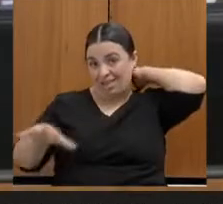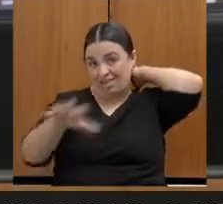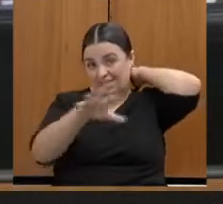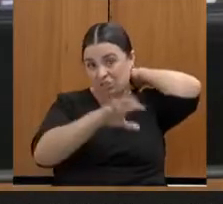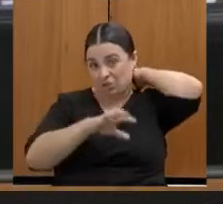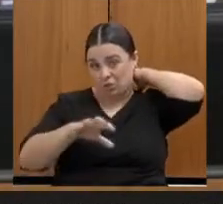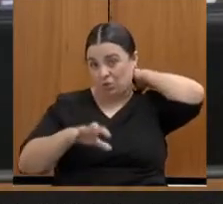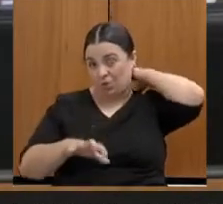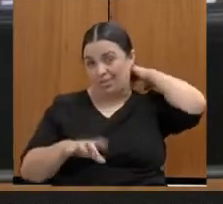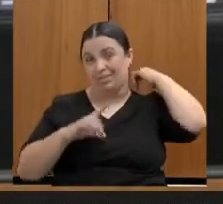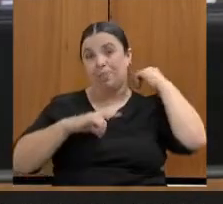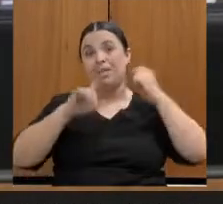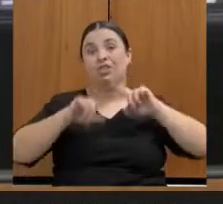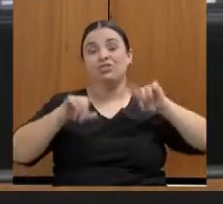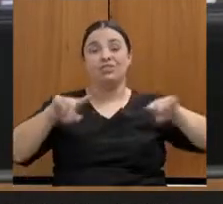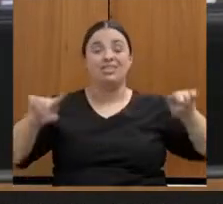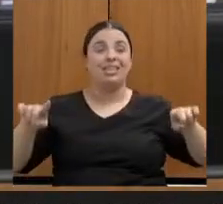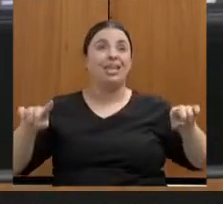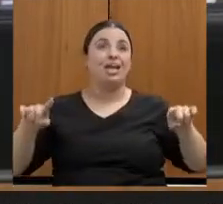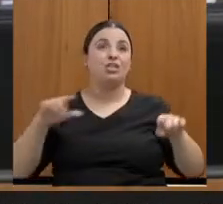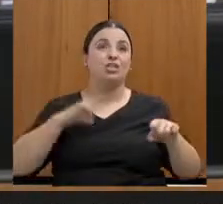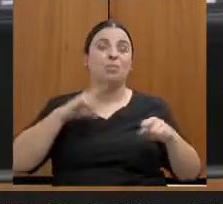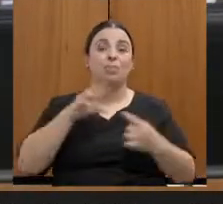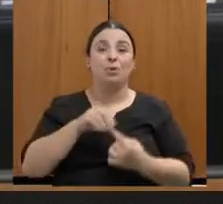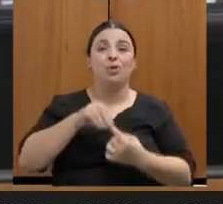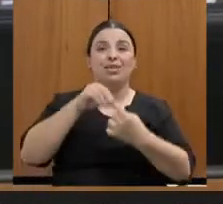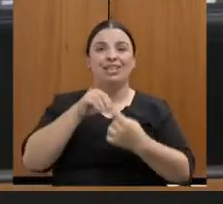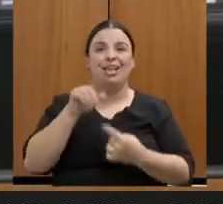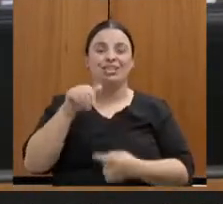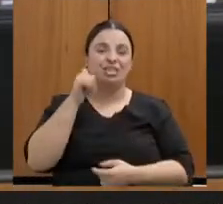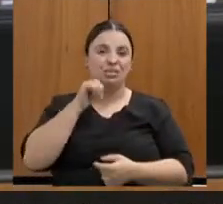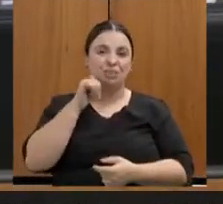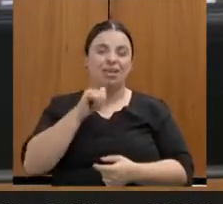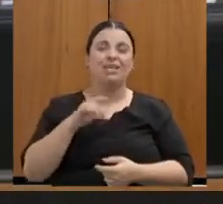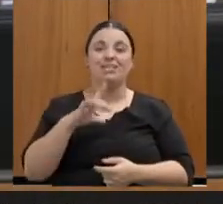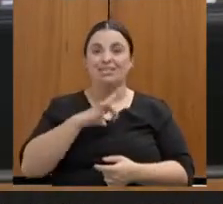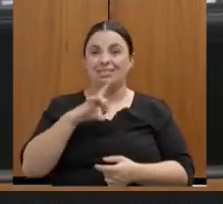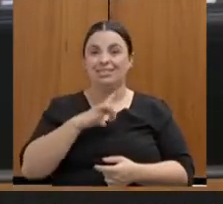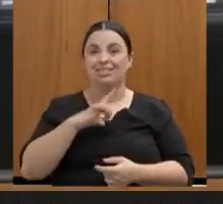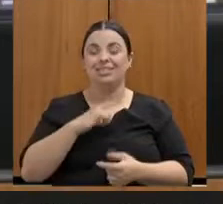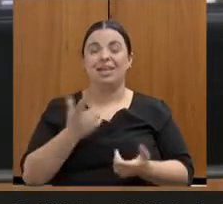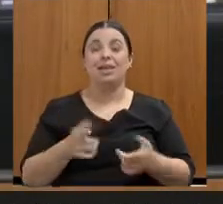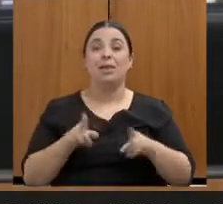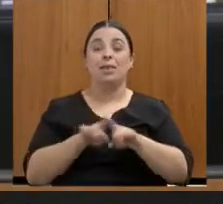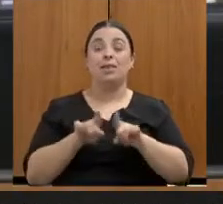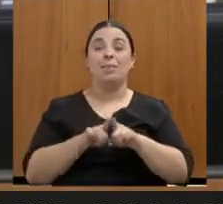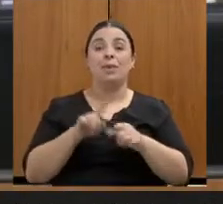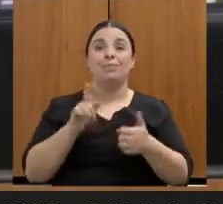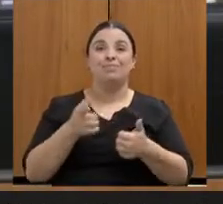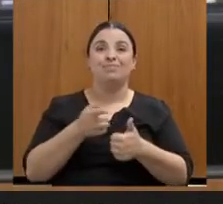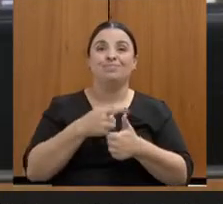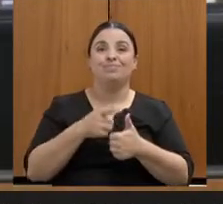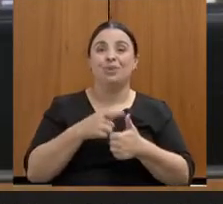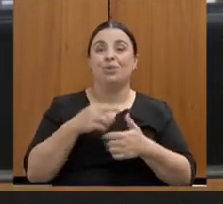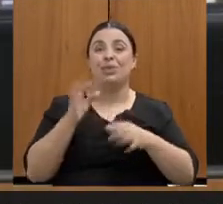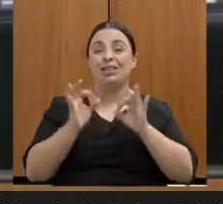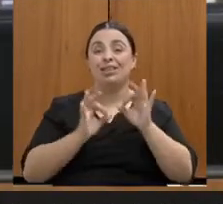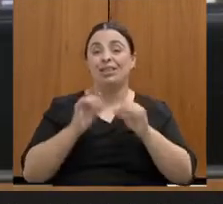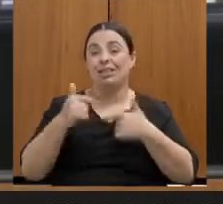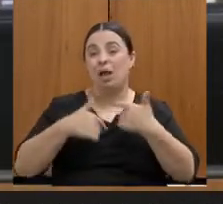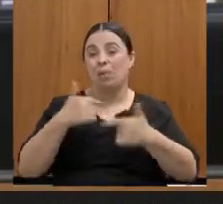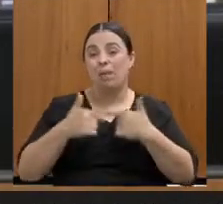da diversidade mesmo de prioridades que essas mulheres têm. Desenvolvemos um trabalho forte de fiscalização